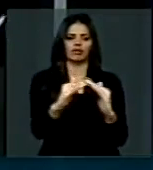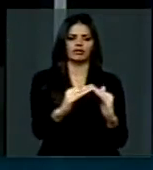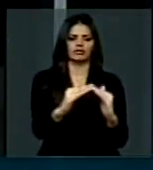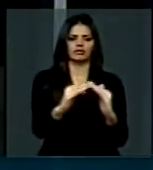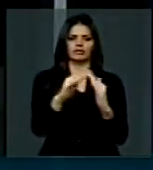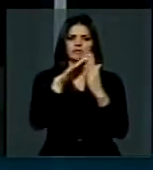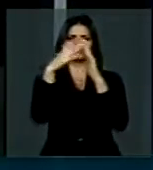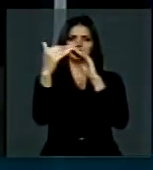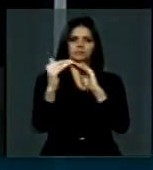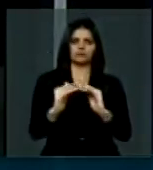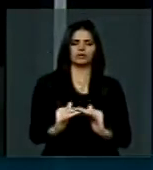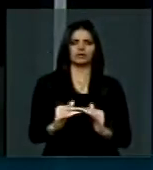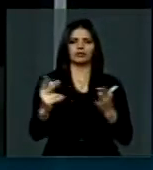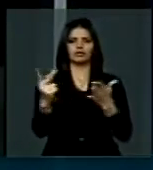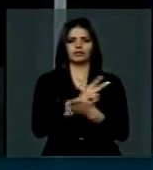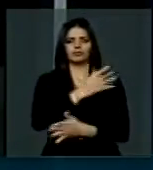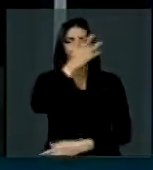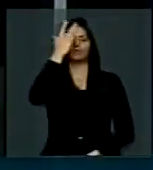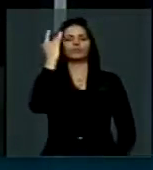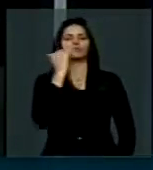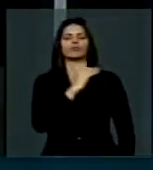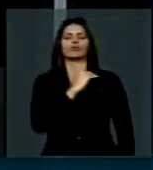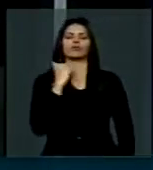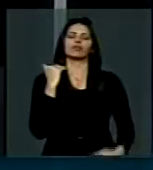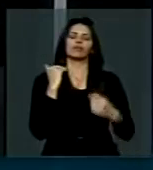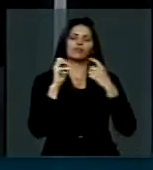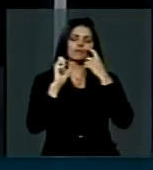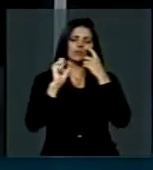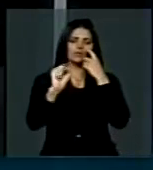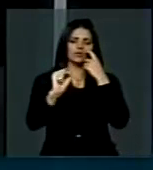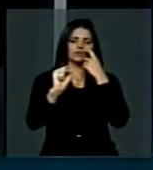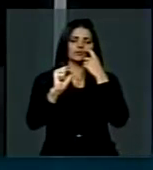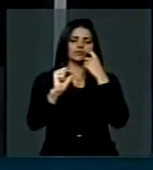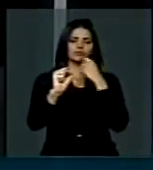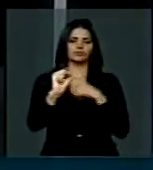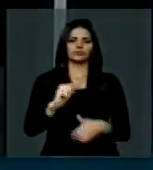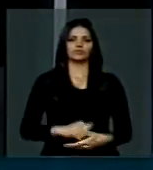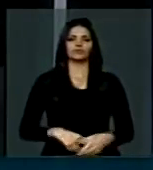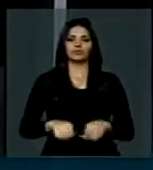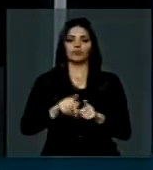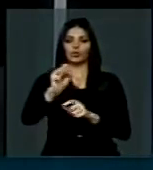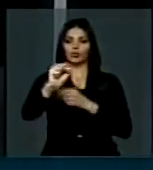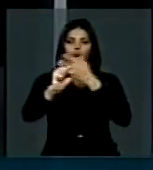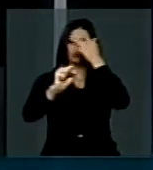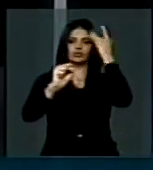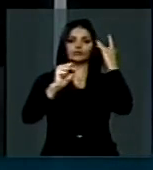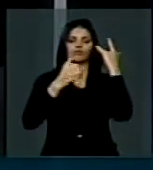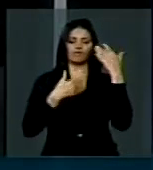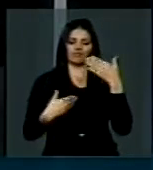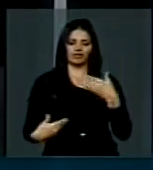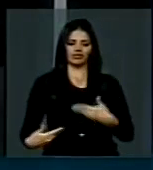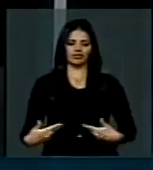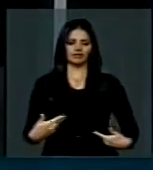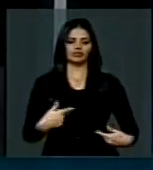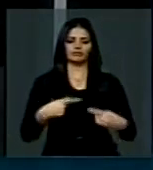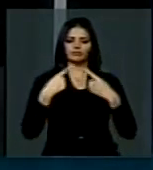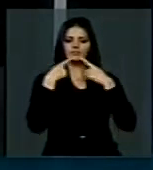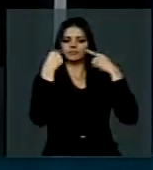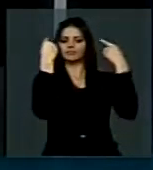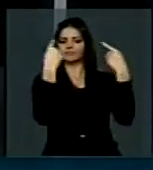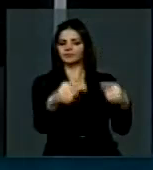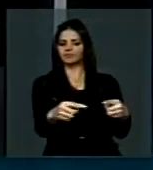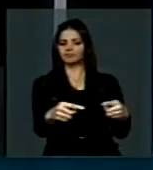e as pessoas morreram e oito feridos também. Bem, então a nossa crítica, inclusive ao DINIT,